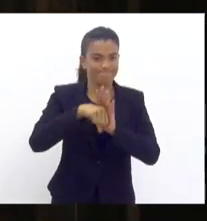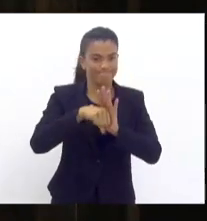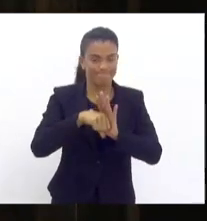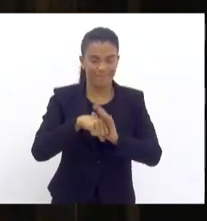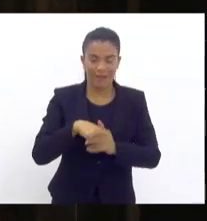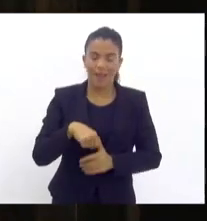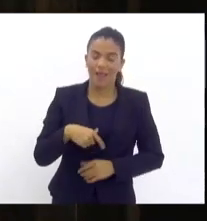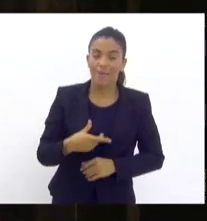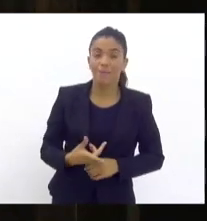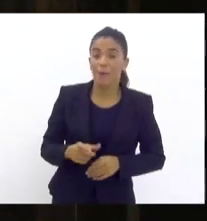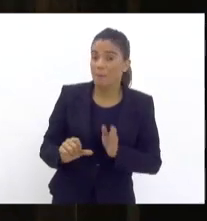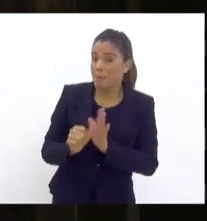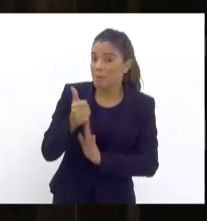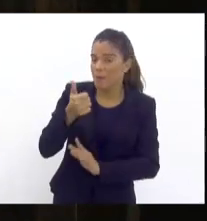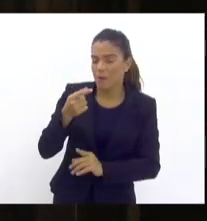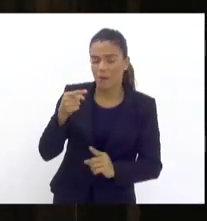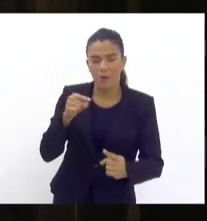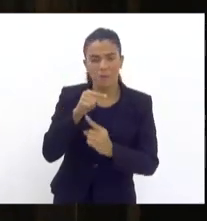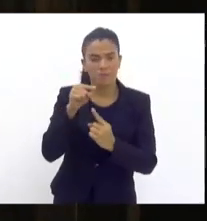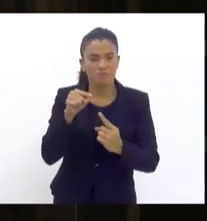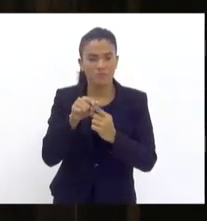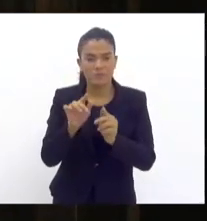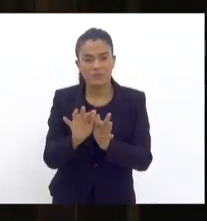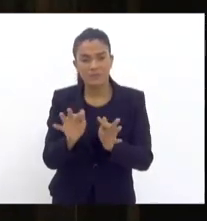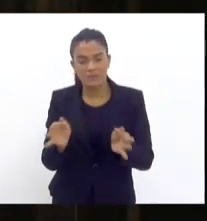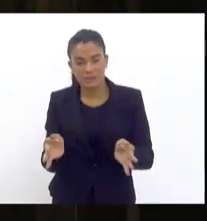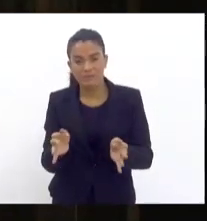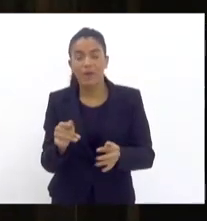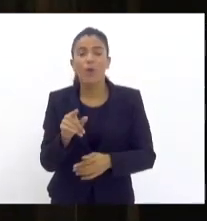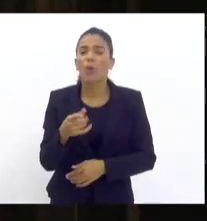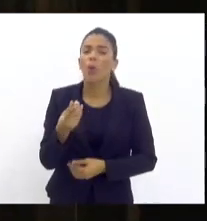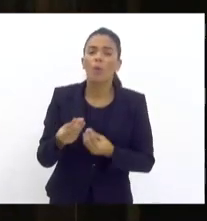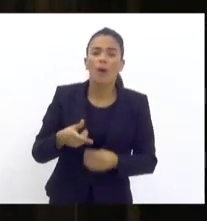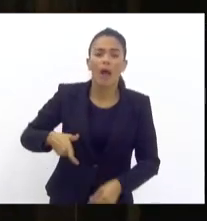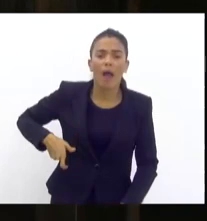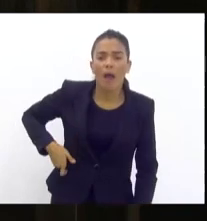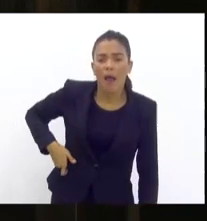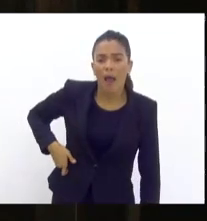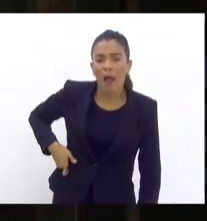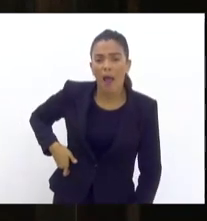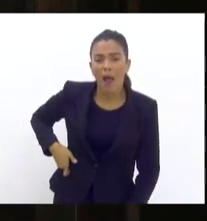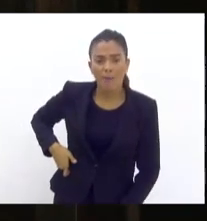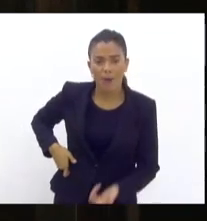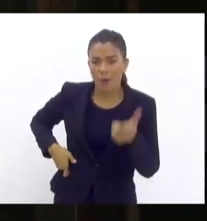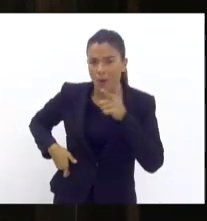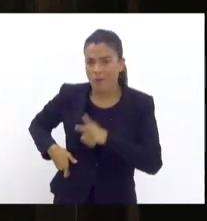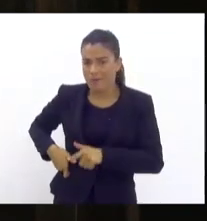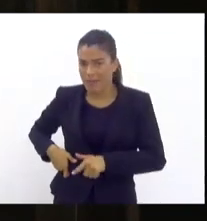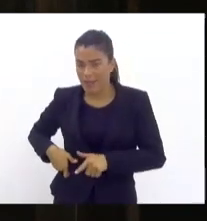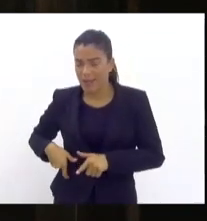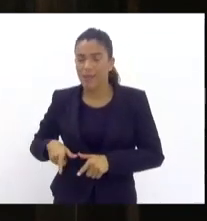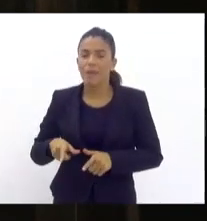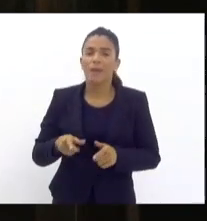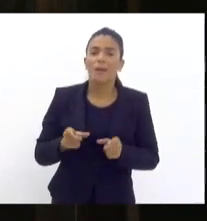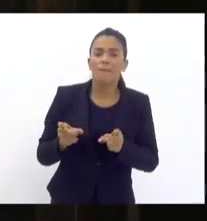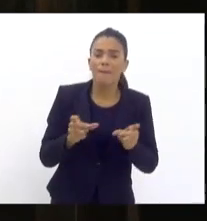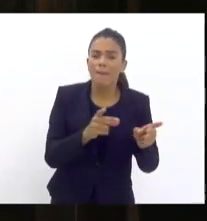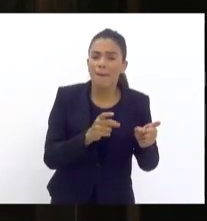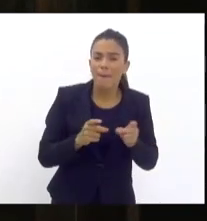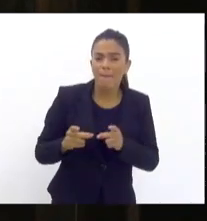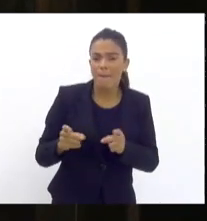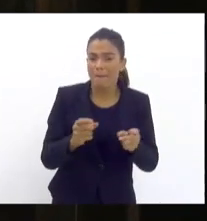é esse, simplificando, a dizer, como que a arma chega na mão da facção criminosa.